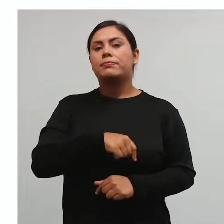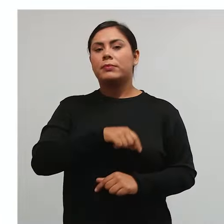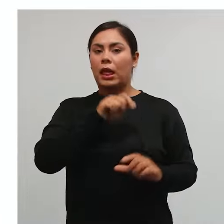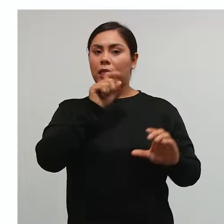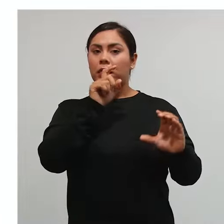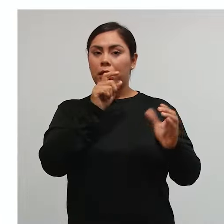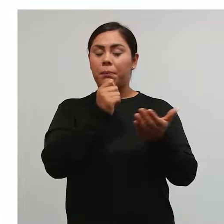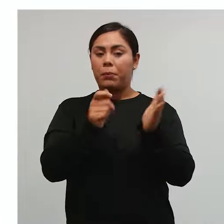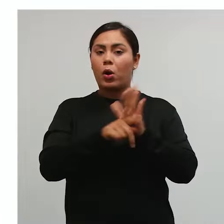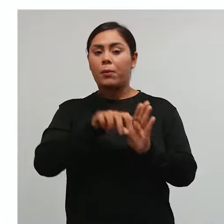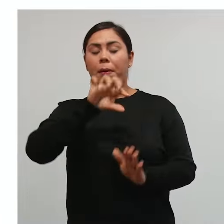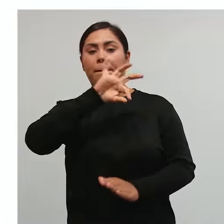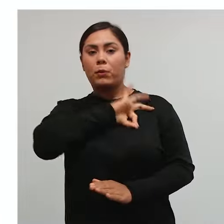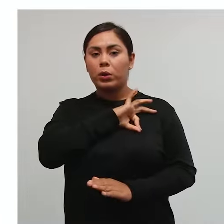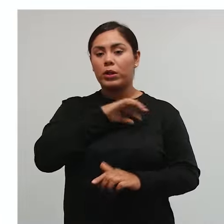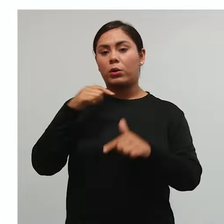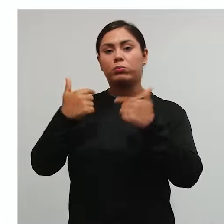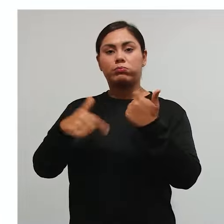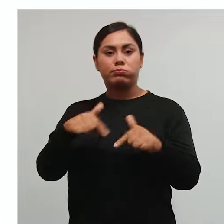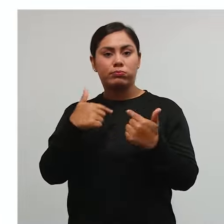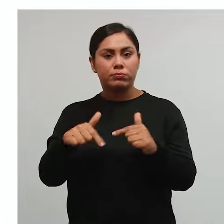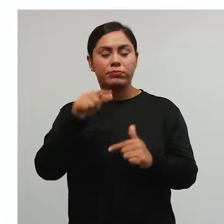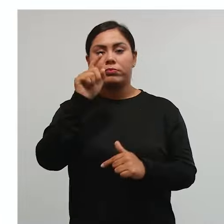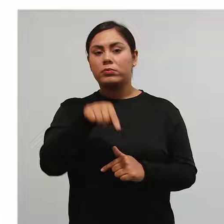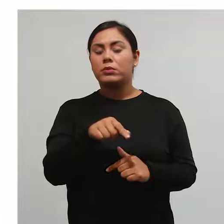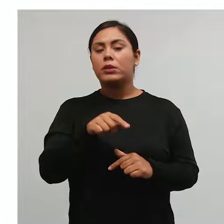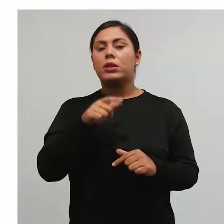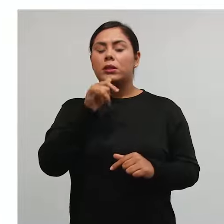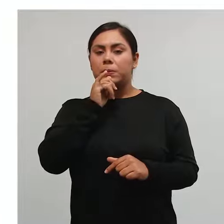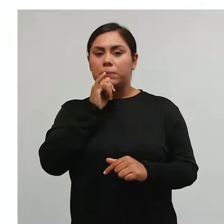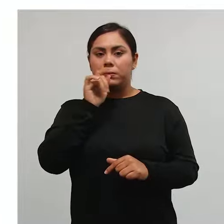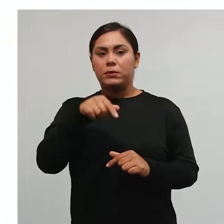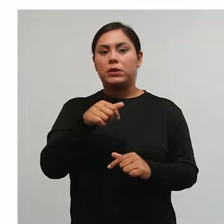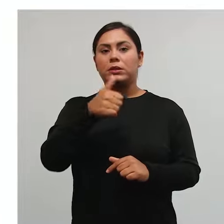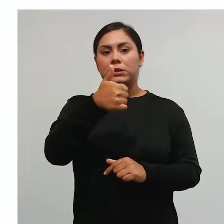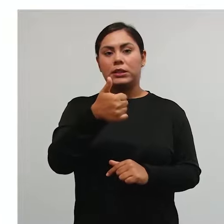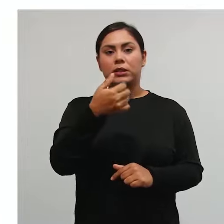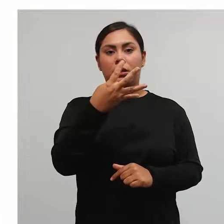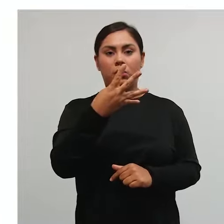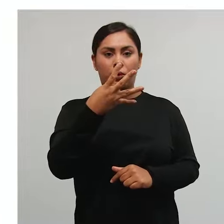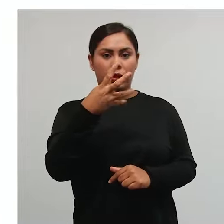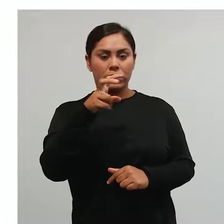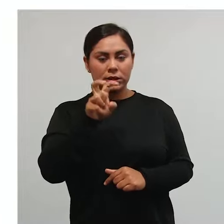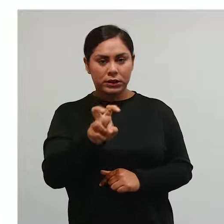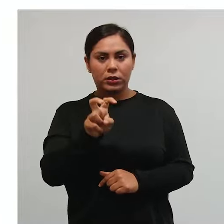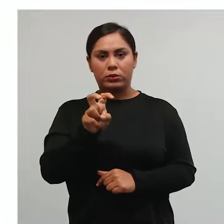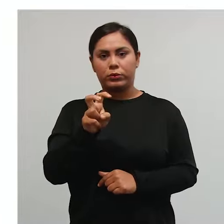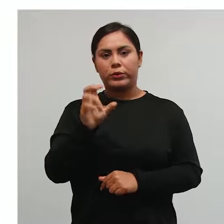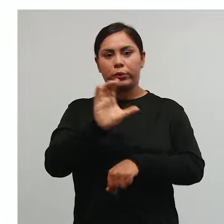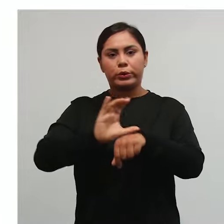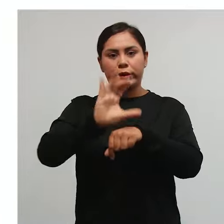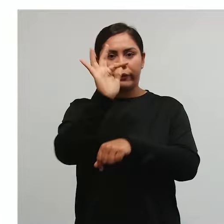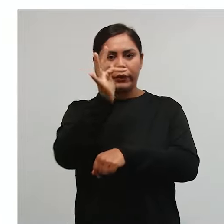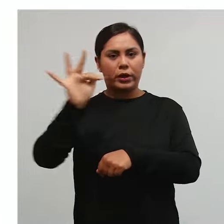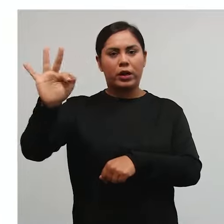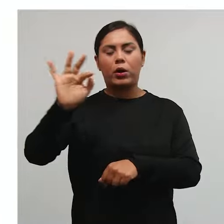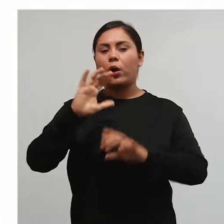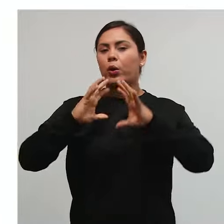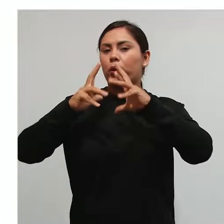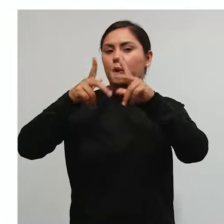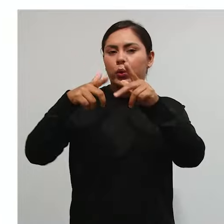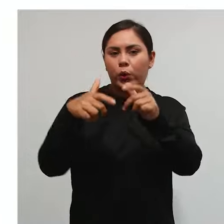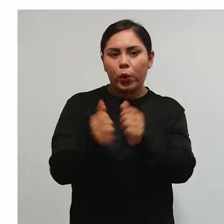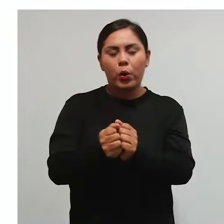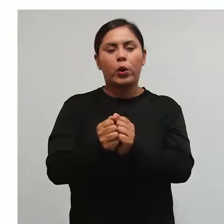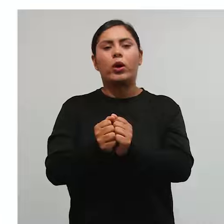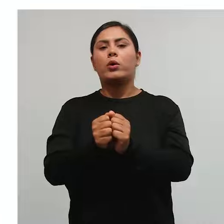polícia ou de serviço. E aí está lá no 145 da CF, que todos os entes,